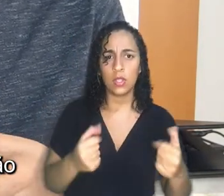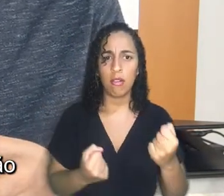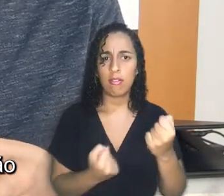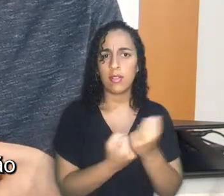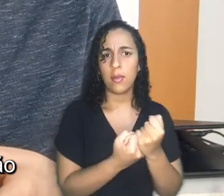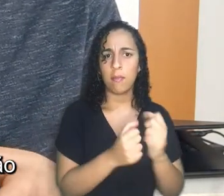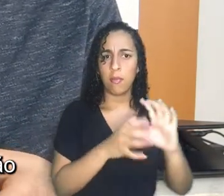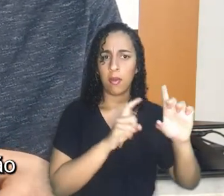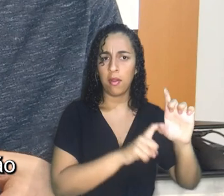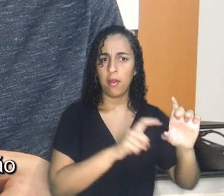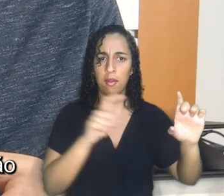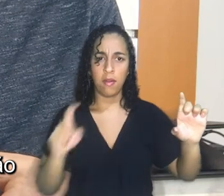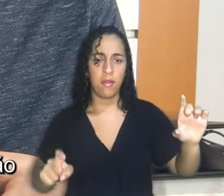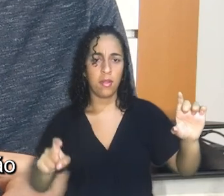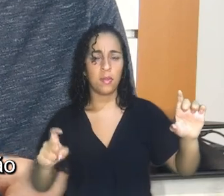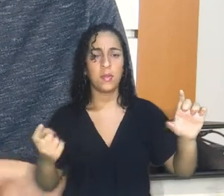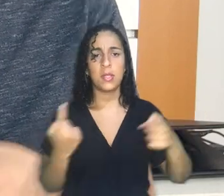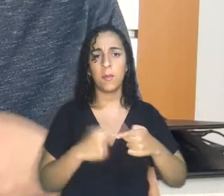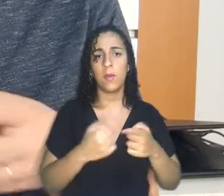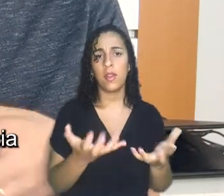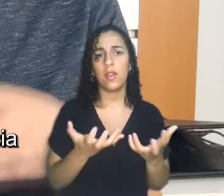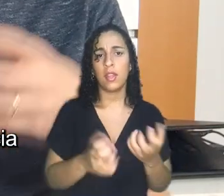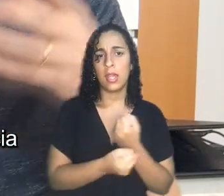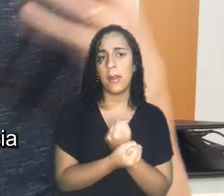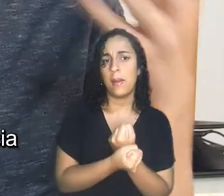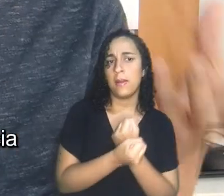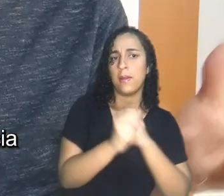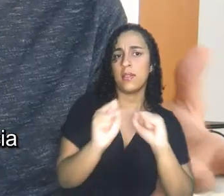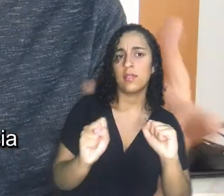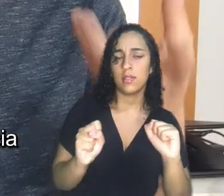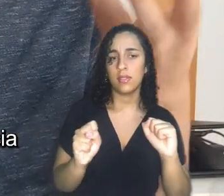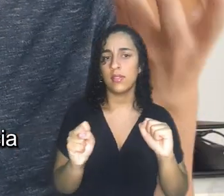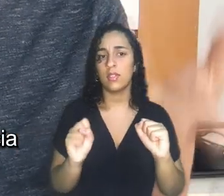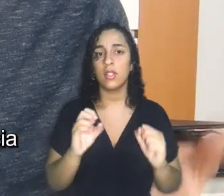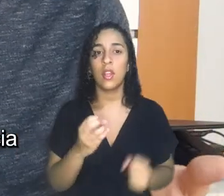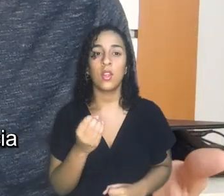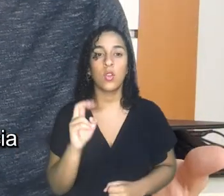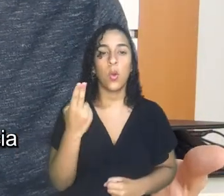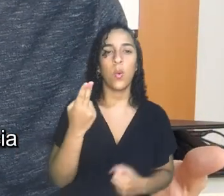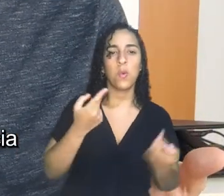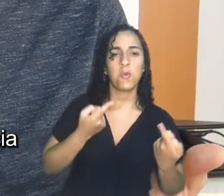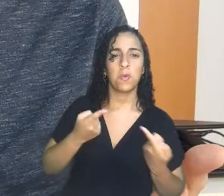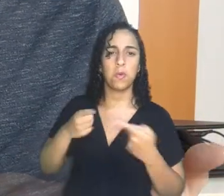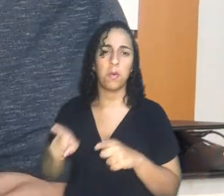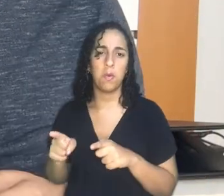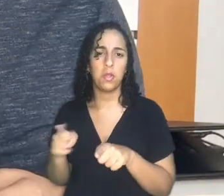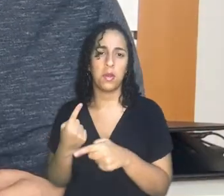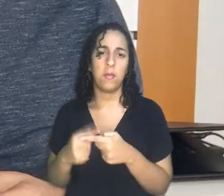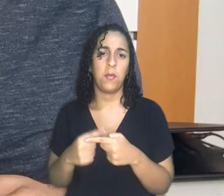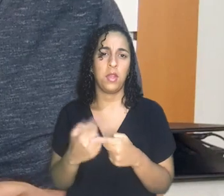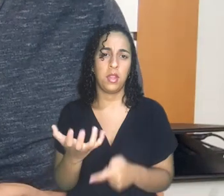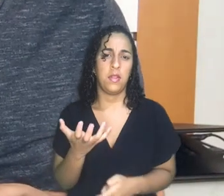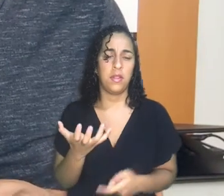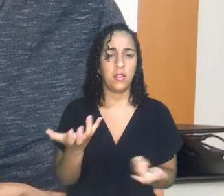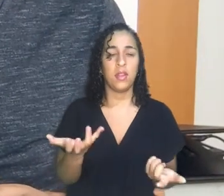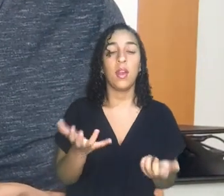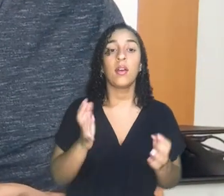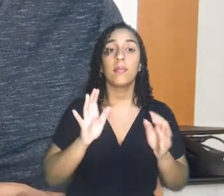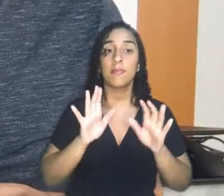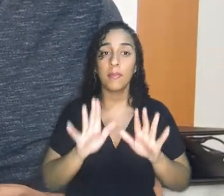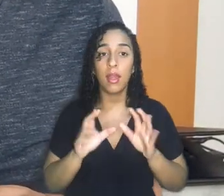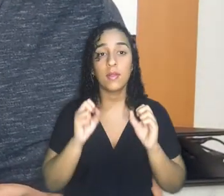independência porque queriam liberdade da escravização, ou então que eram contra a independência pelo mesmo motivo. Algo que nós podemos